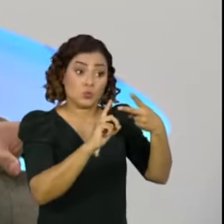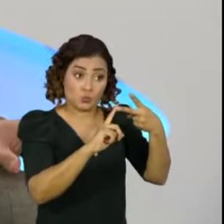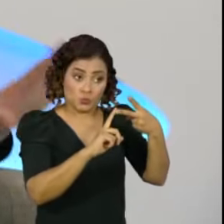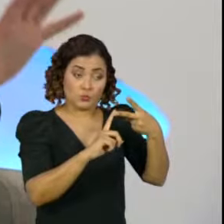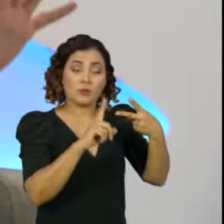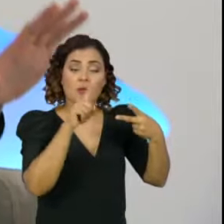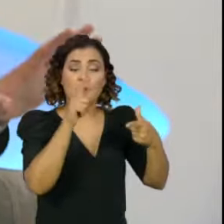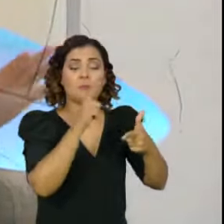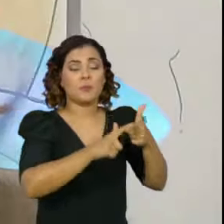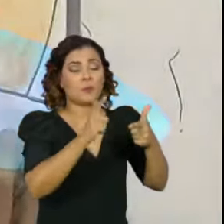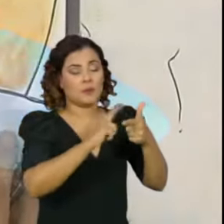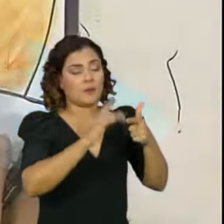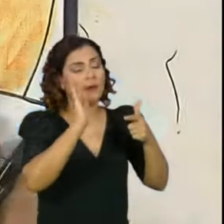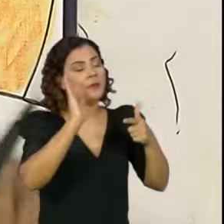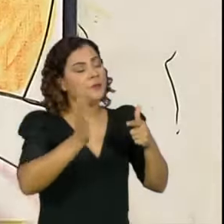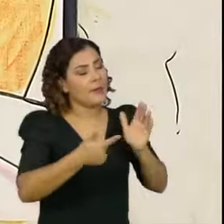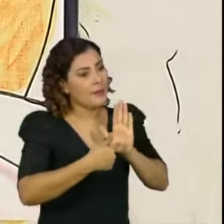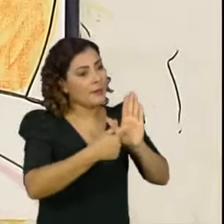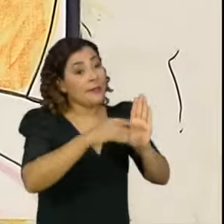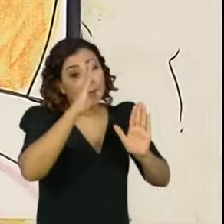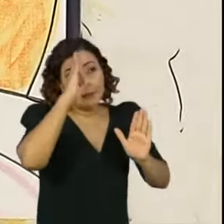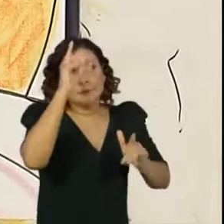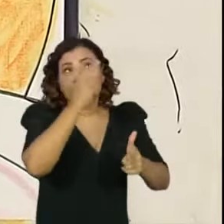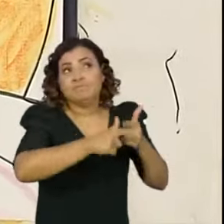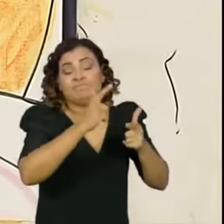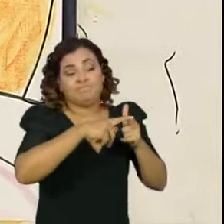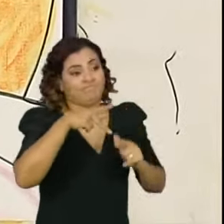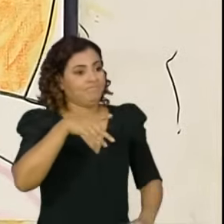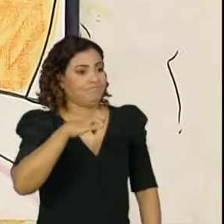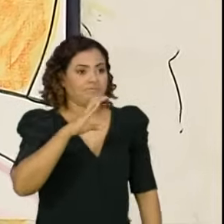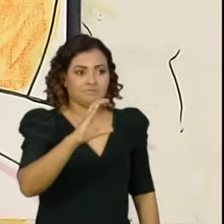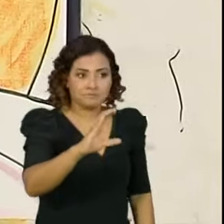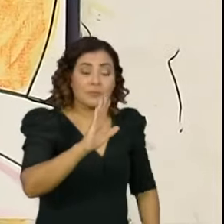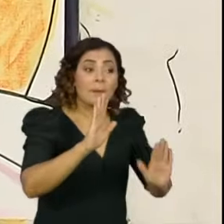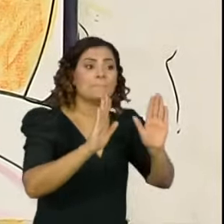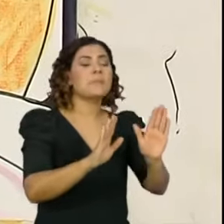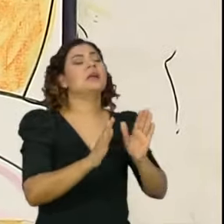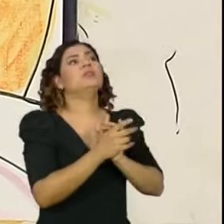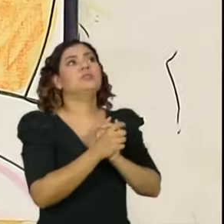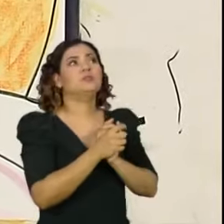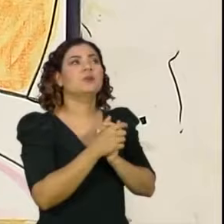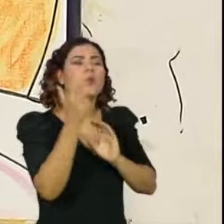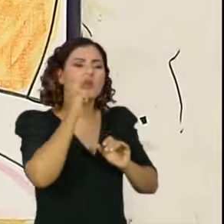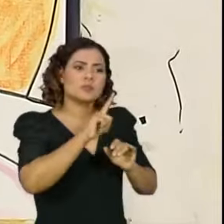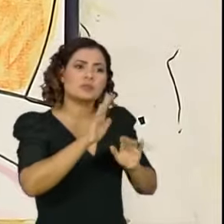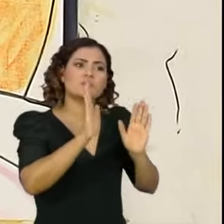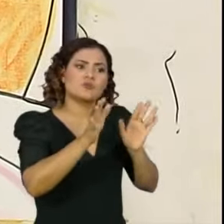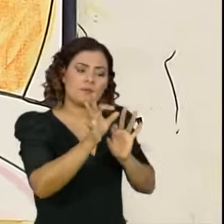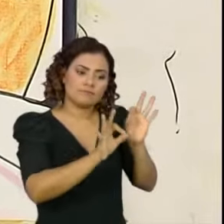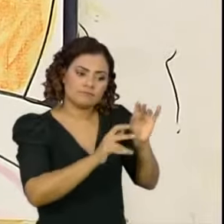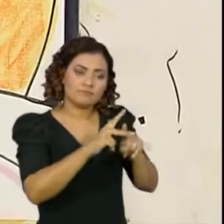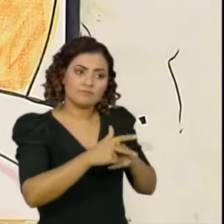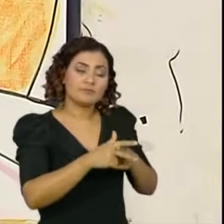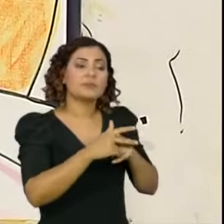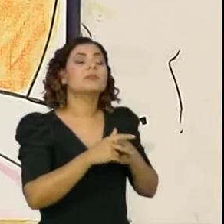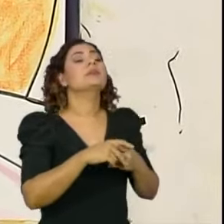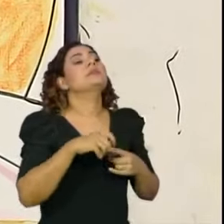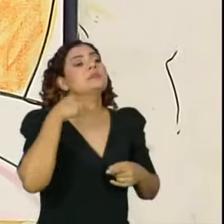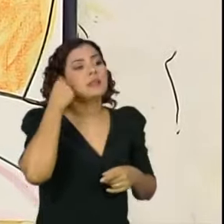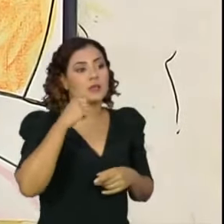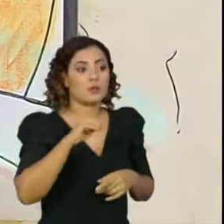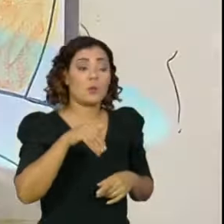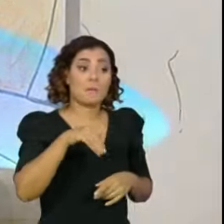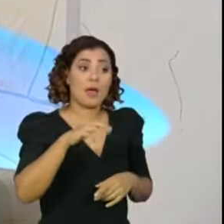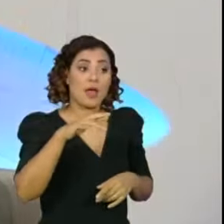problema que foi colocado como o principal problema da PEC e que já foi reconsiderado pelo relator, senador Márcio